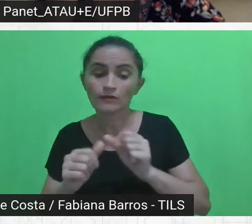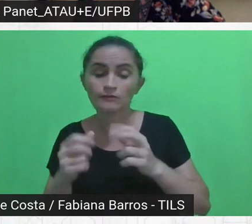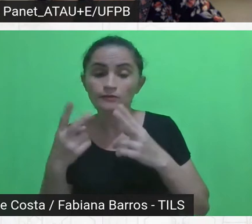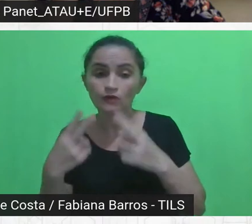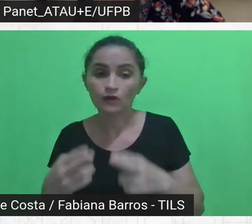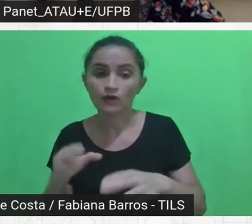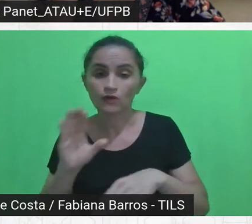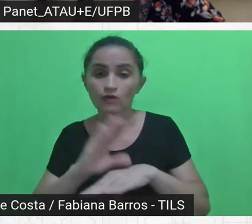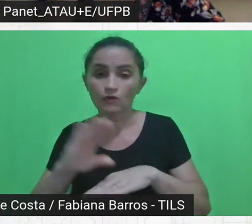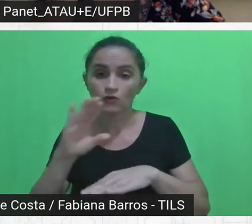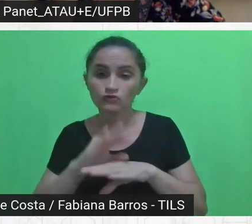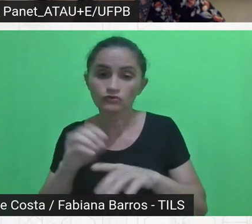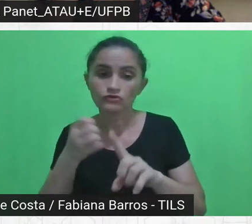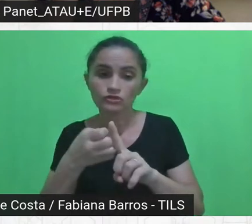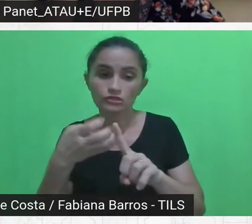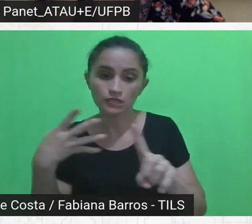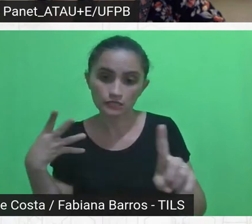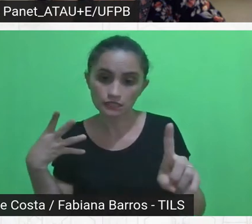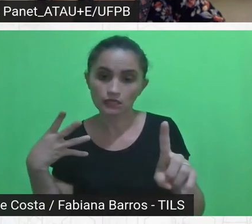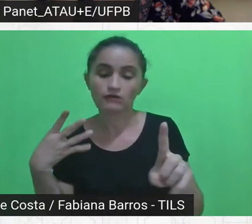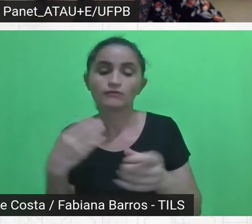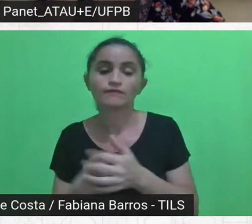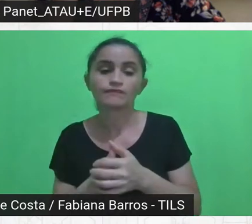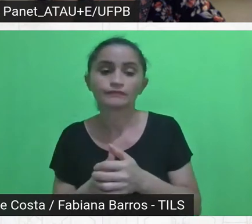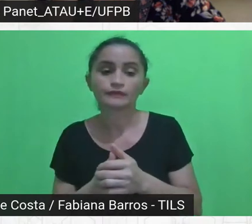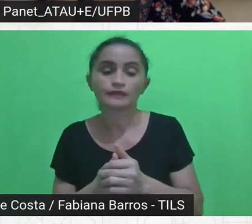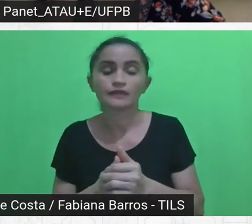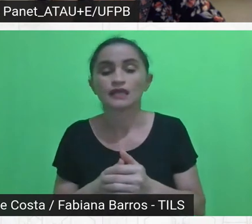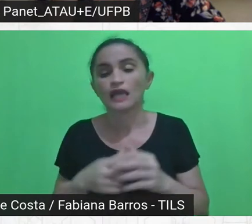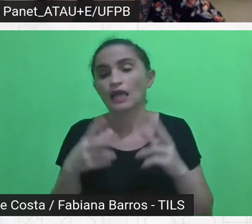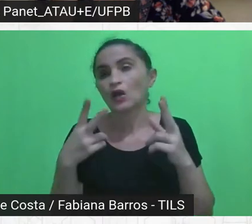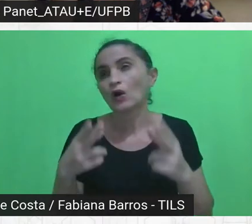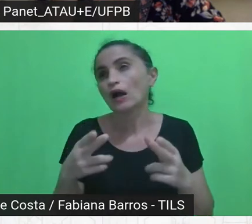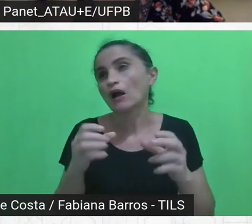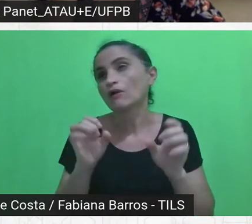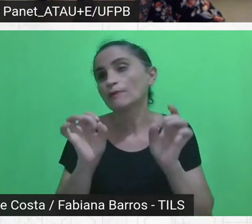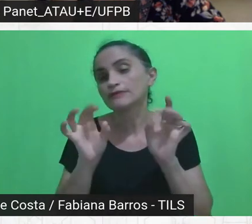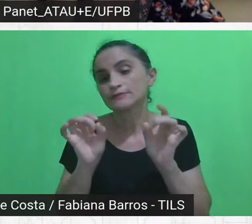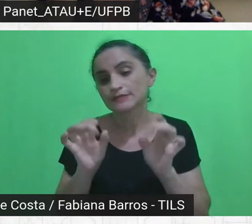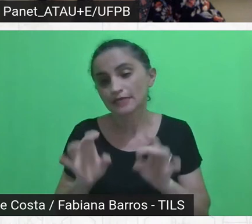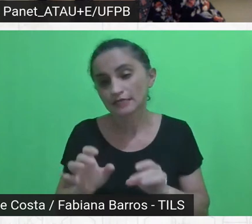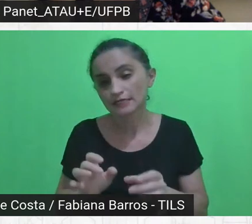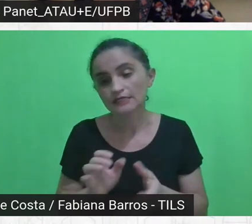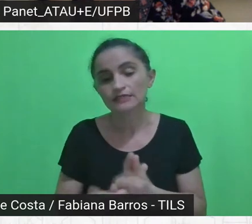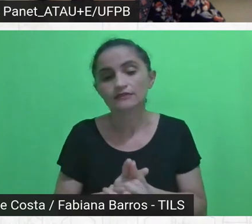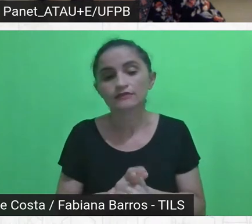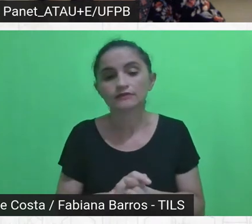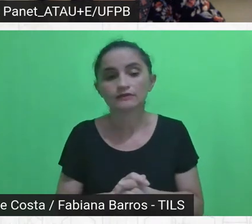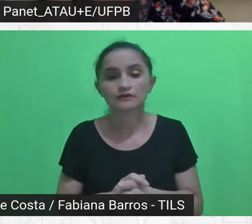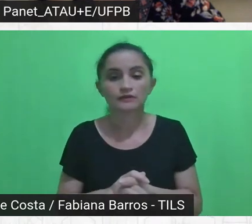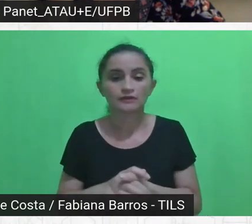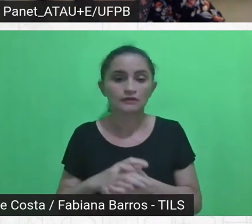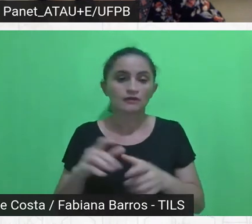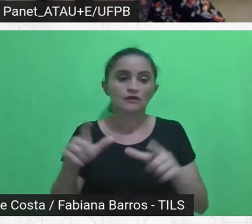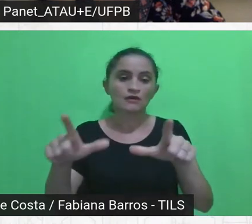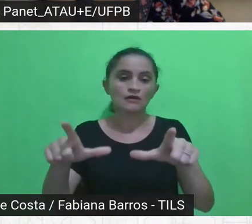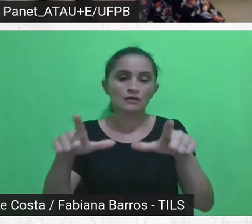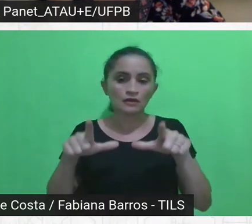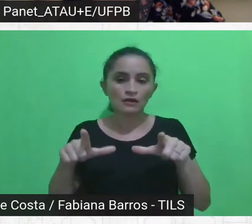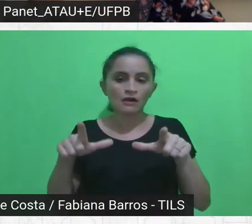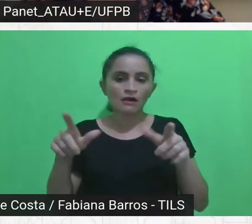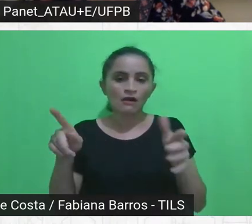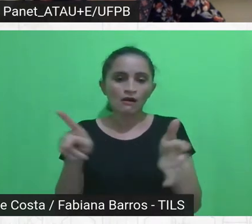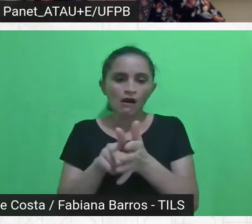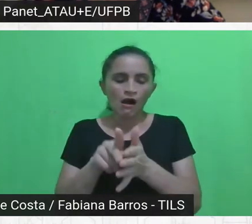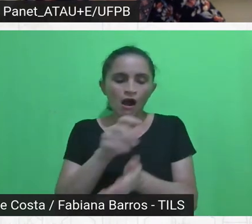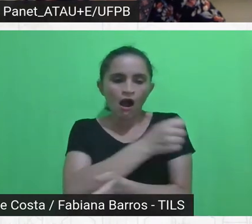enfim, como curso de extensão, como especialização, vai. Então, vamos dizer, o diploma dos alunos lá vale